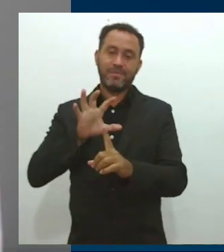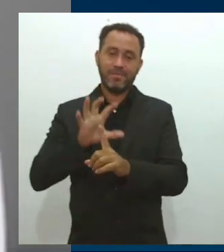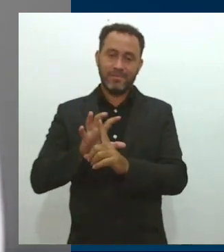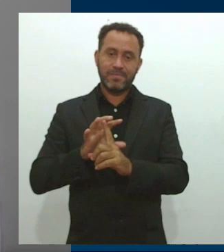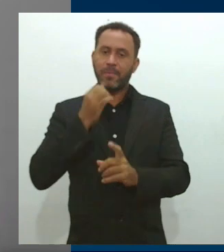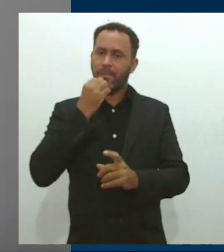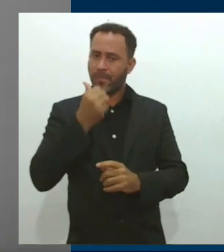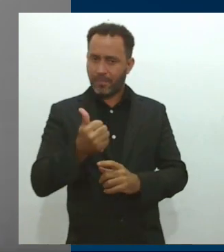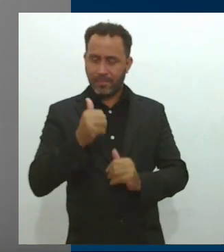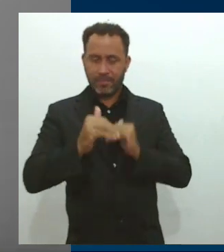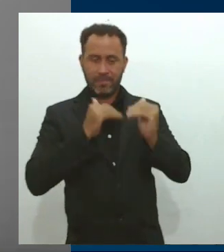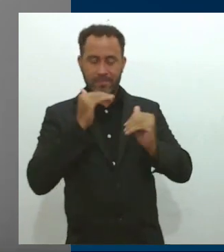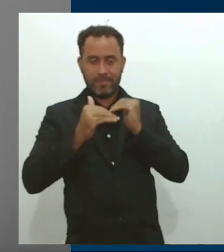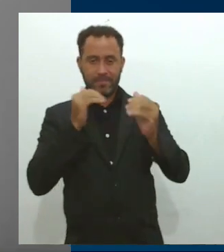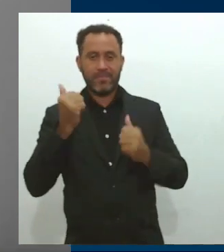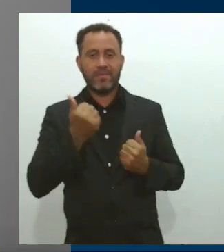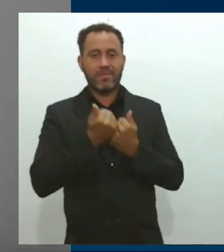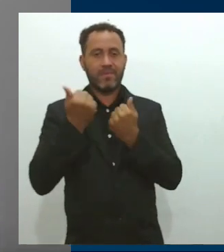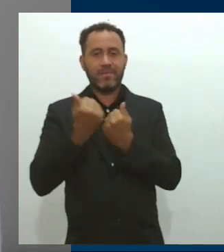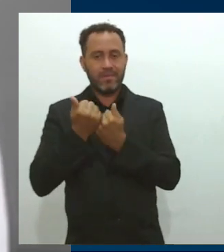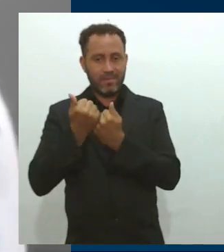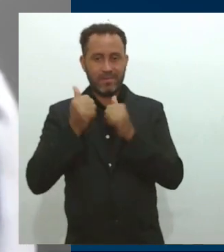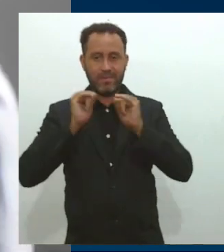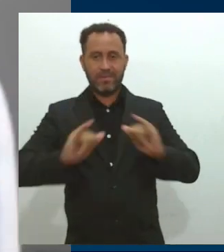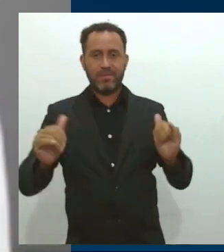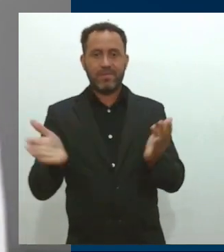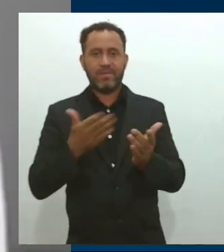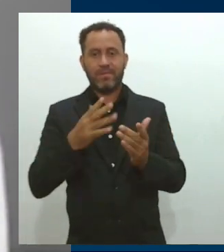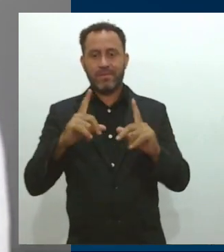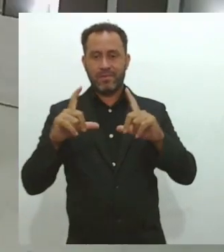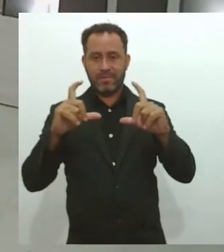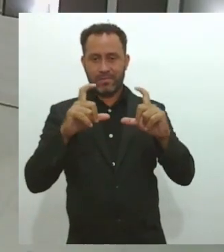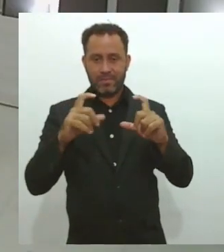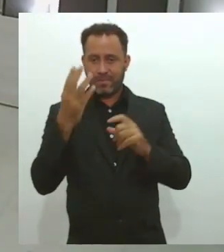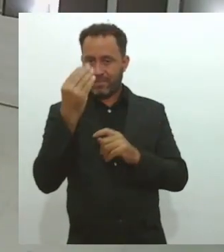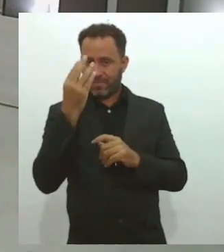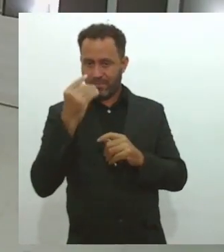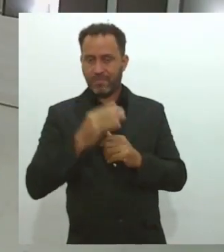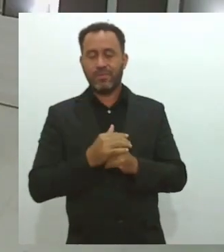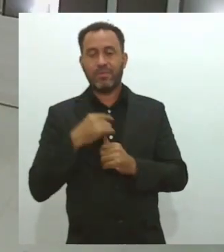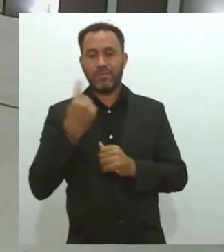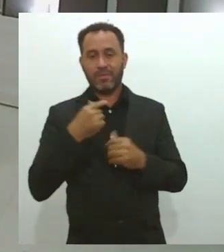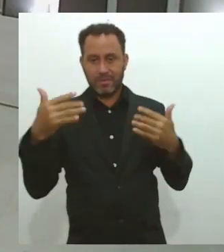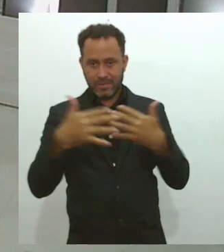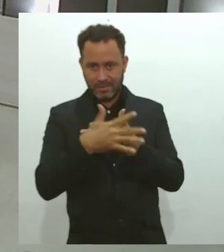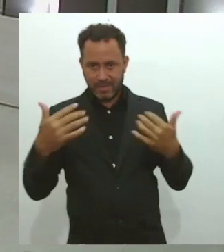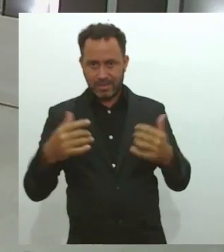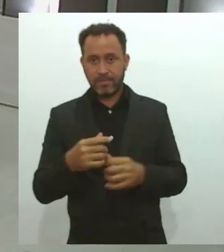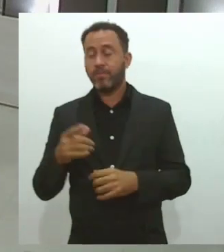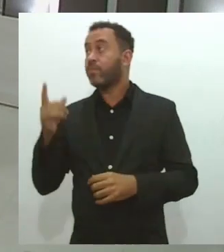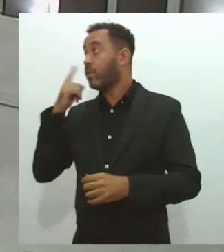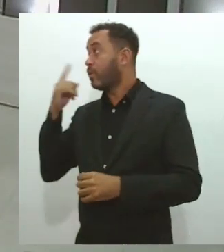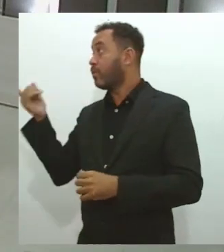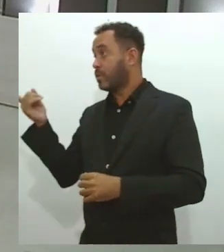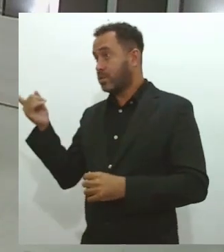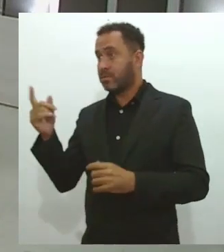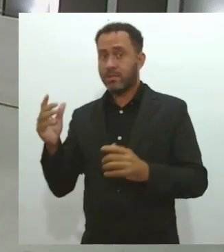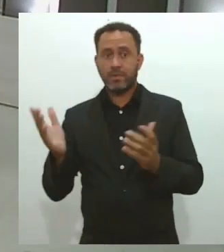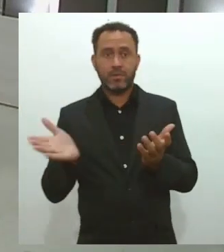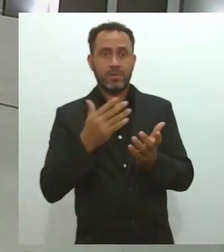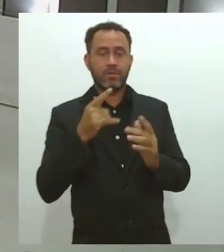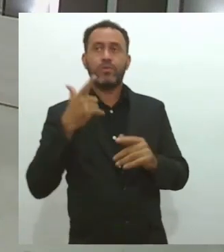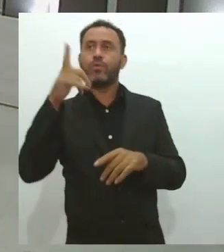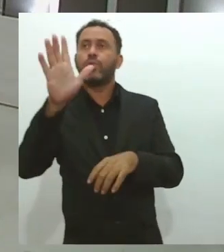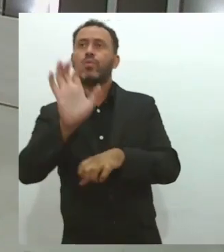no processo e que vão ajudar nessa divulgação do álbum. Vocês viram essa... de repente um álbum em outro